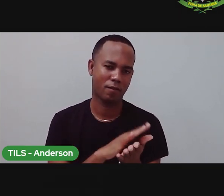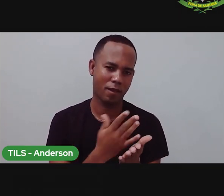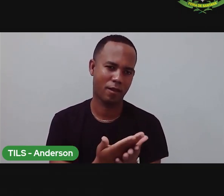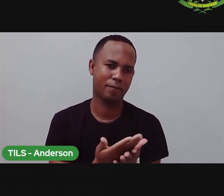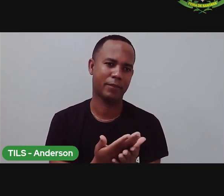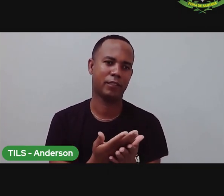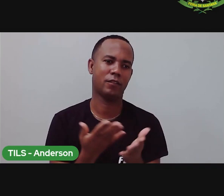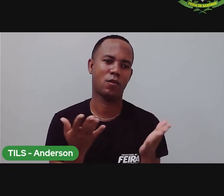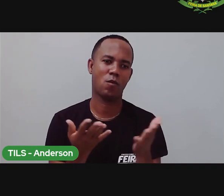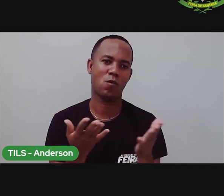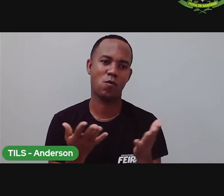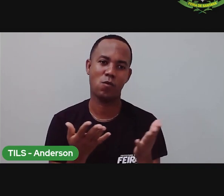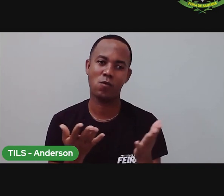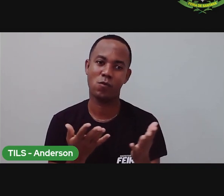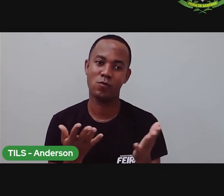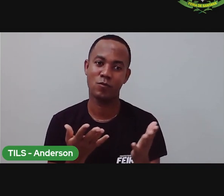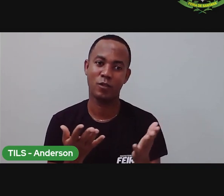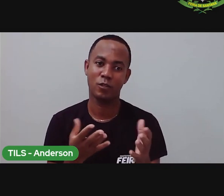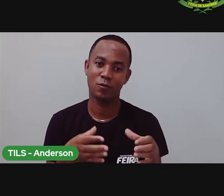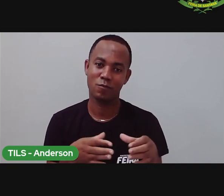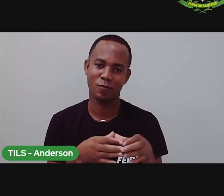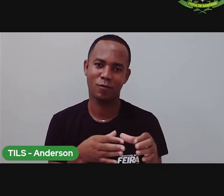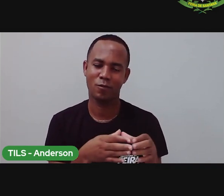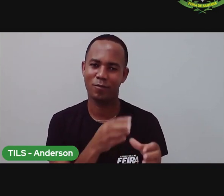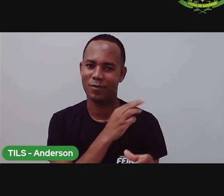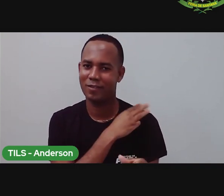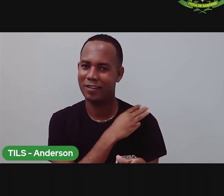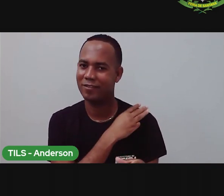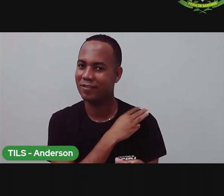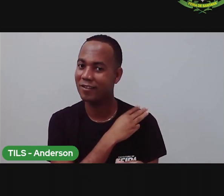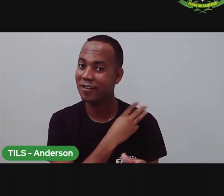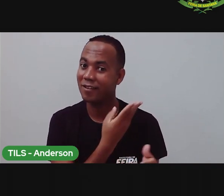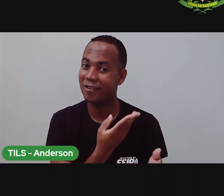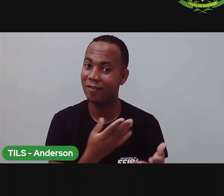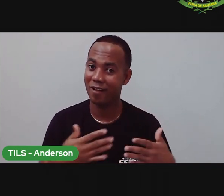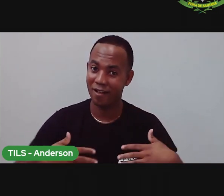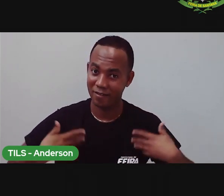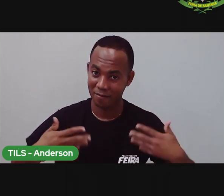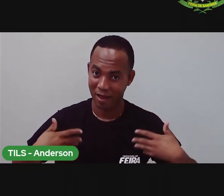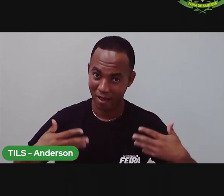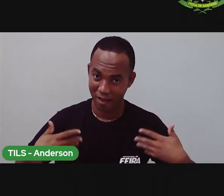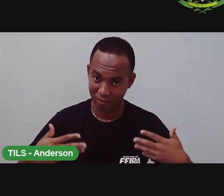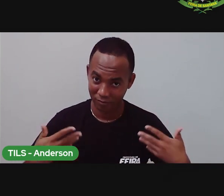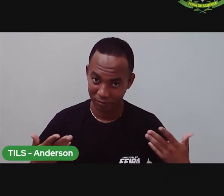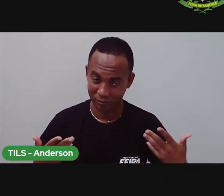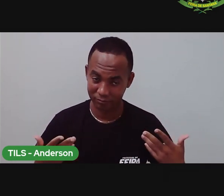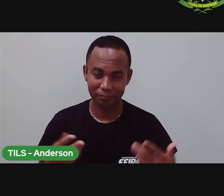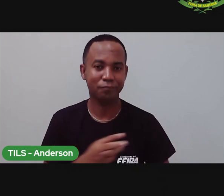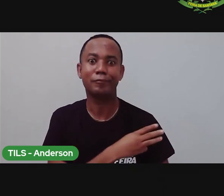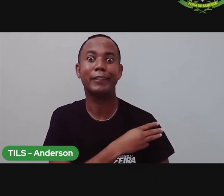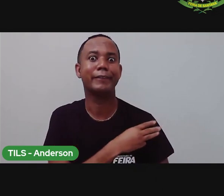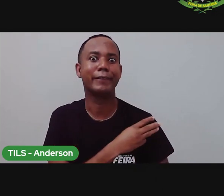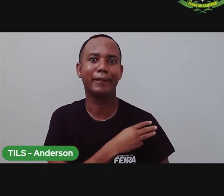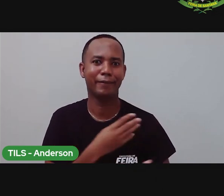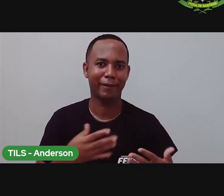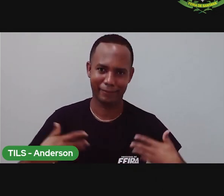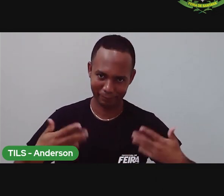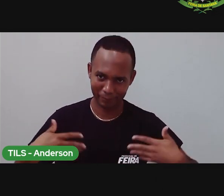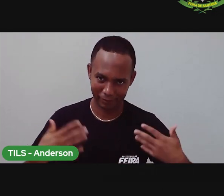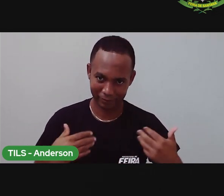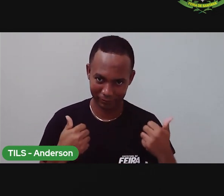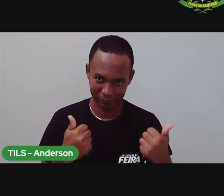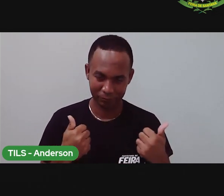terceiro ano, e aí, animados? Como é que está o dia aí hoje com vocês? Sol, sol, chuva,